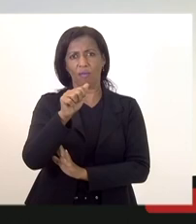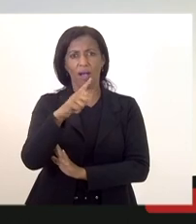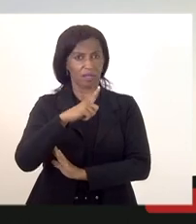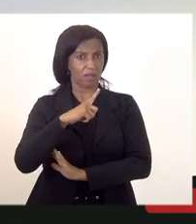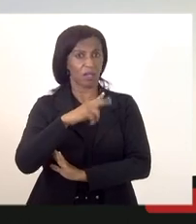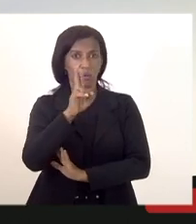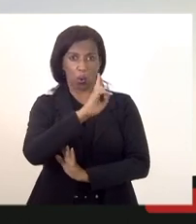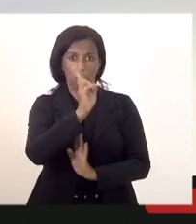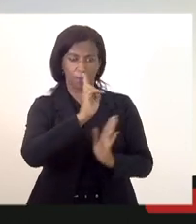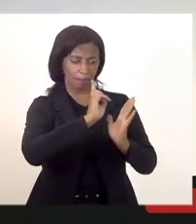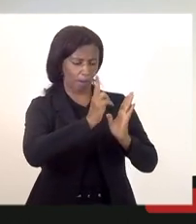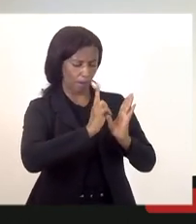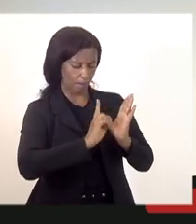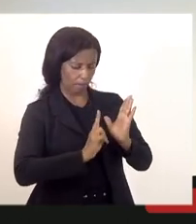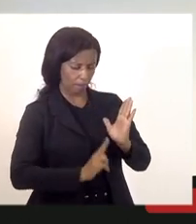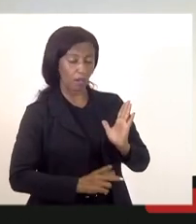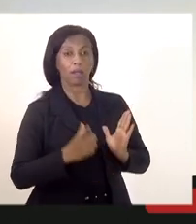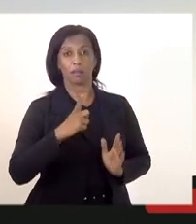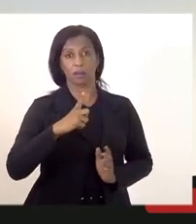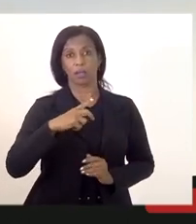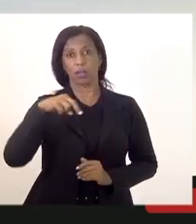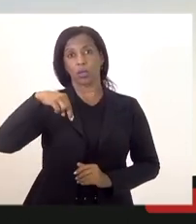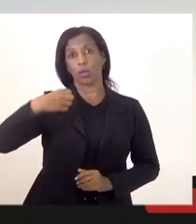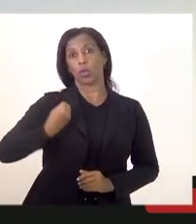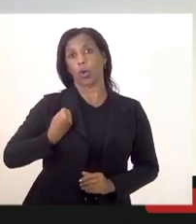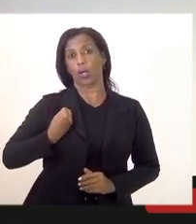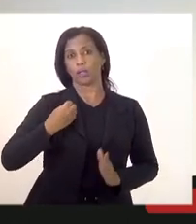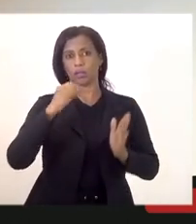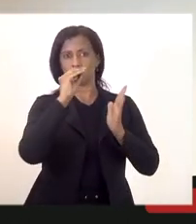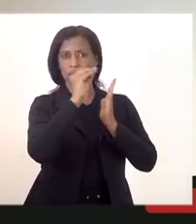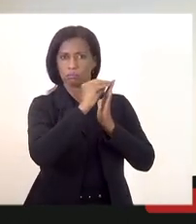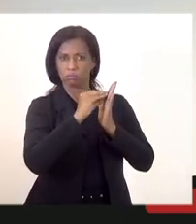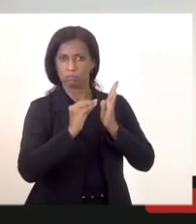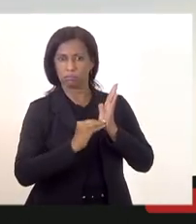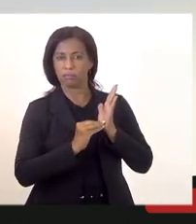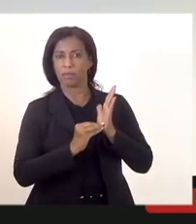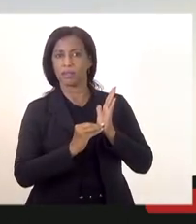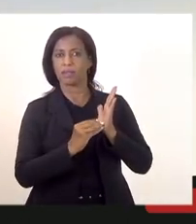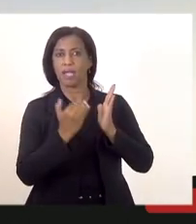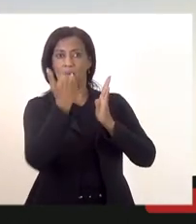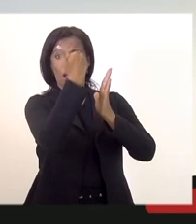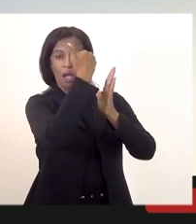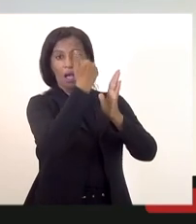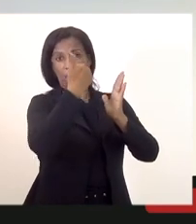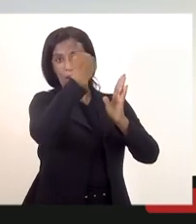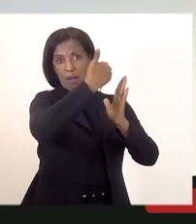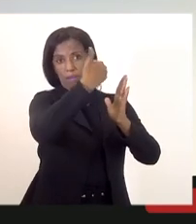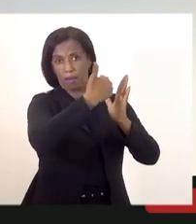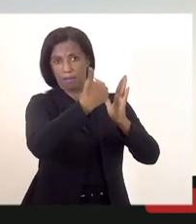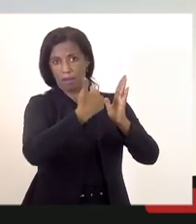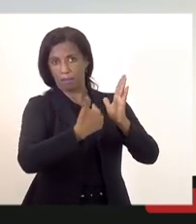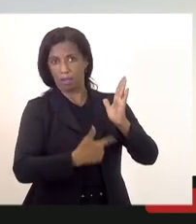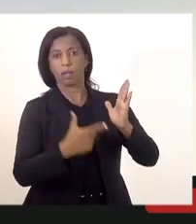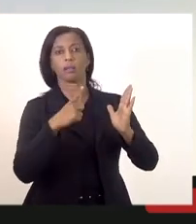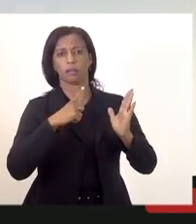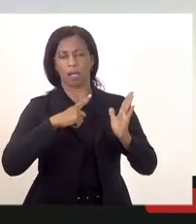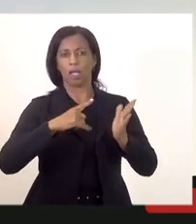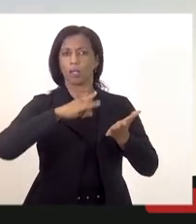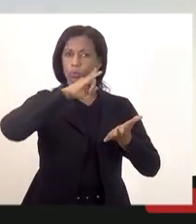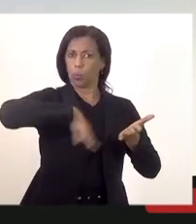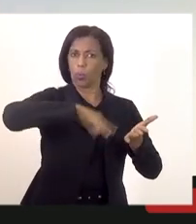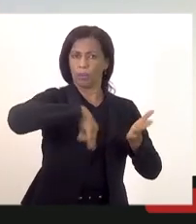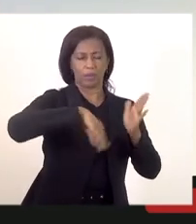eles temos a nota de todos eles temos a classificação de todos eles temos também documentado